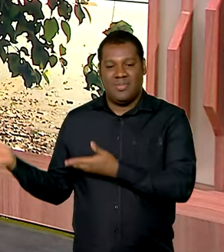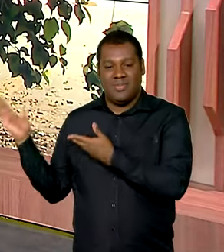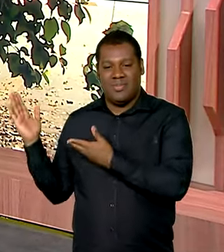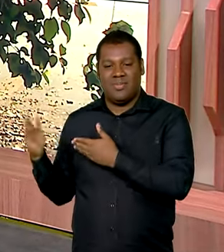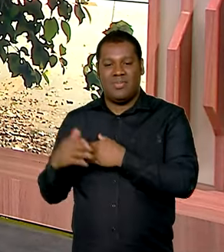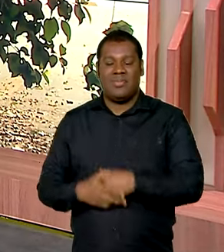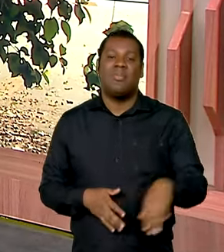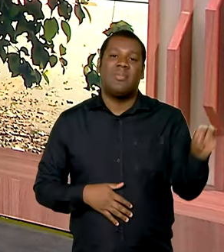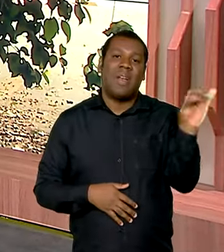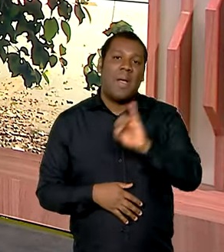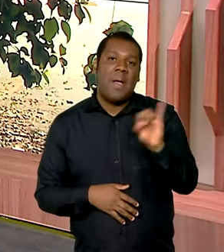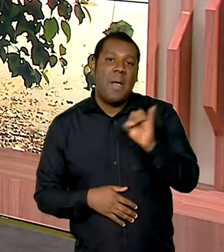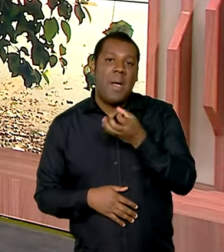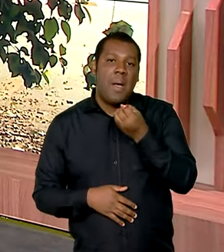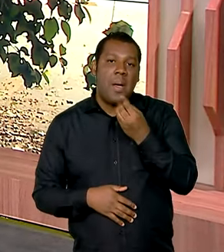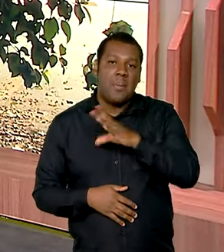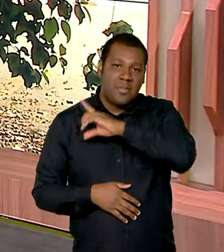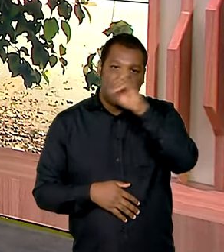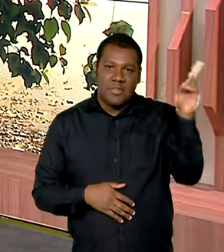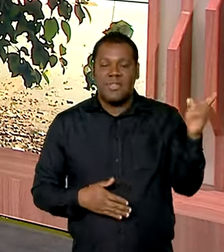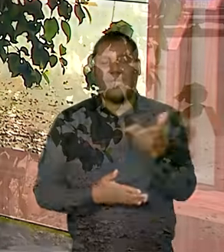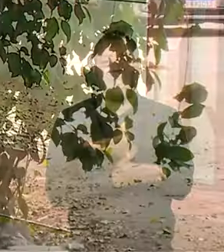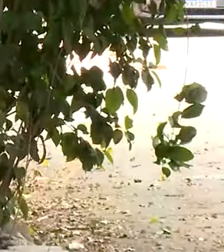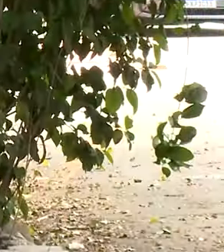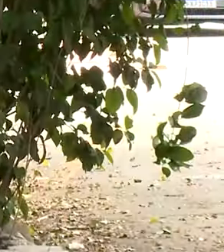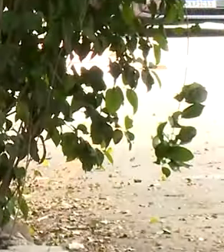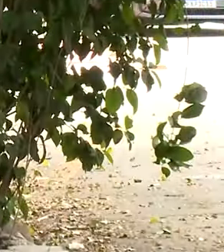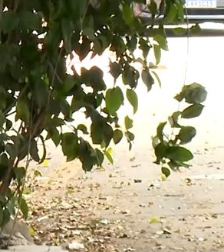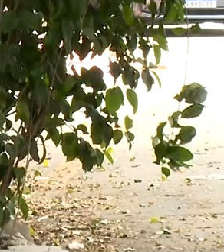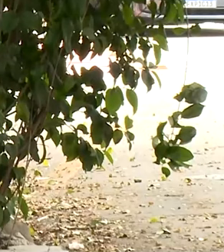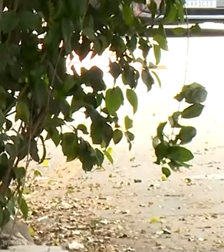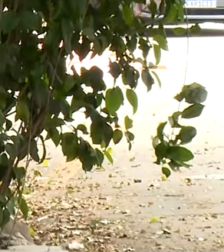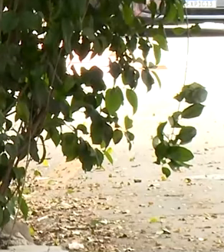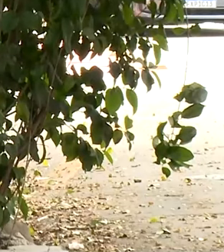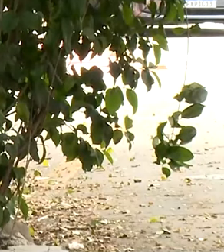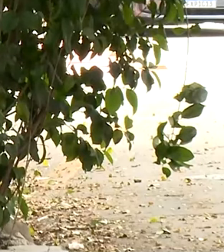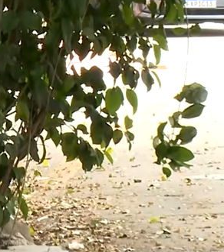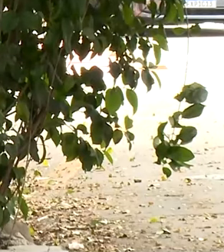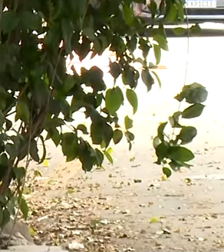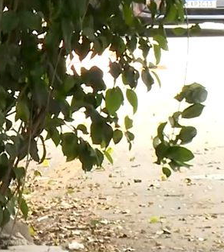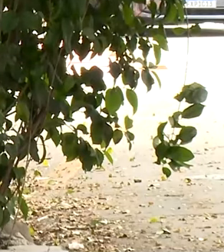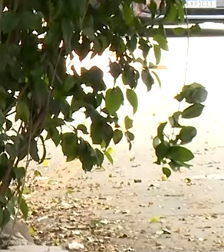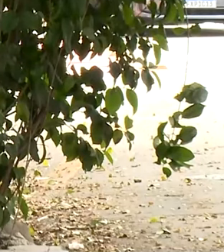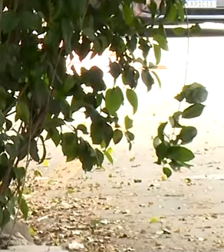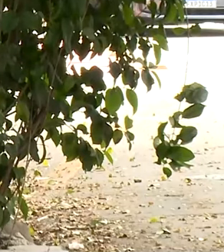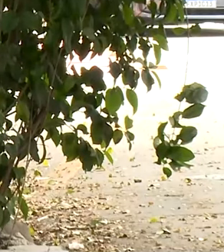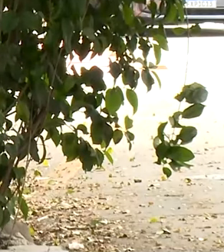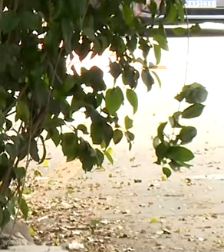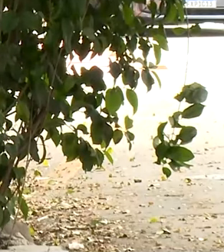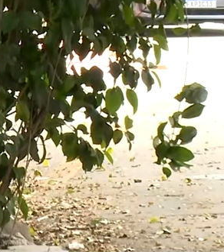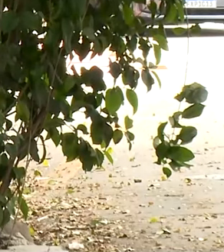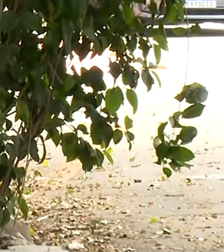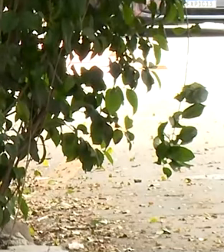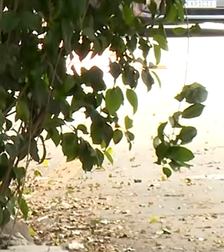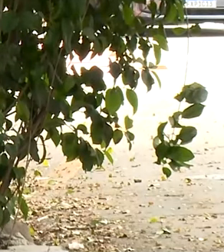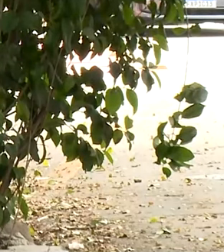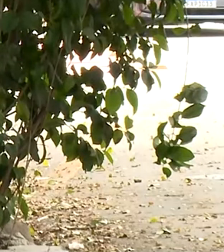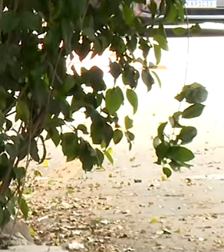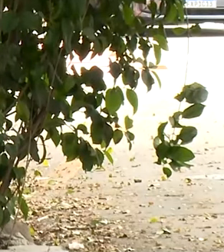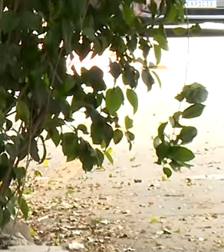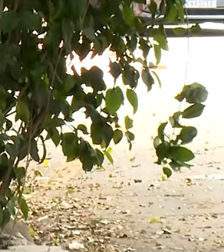Oi, Vanessa. Bom dia para você, bom dia para todo mundo. Como você disse, começou hoje o pedido para pedir a isenção da